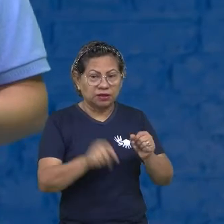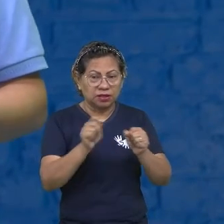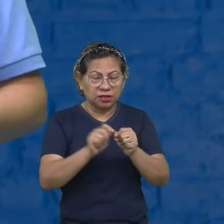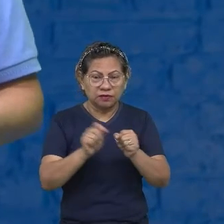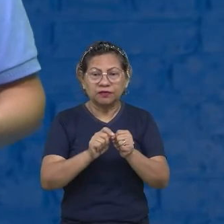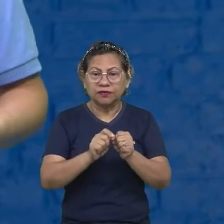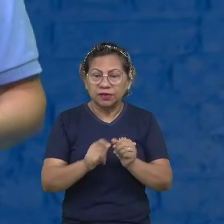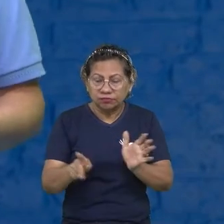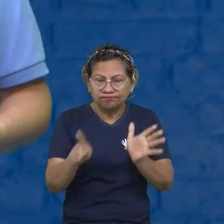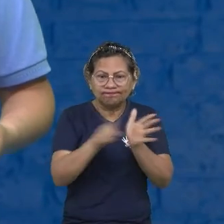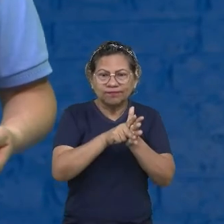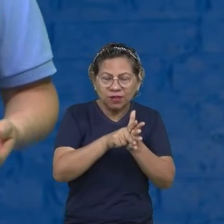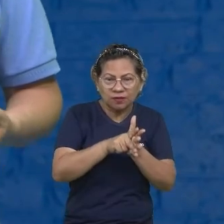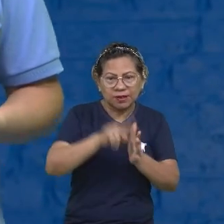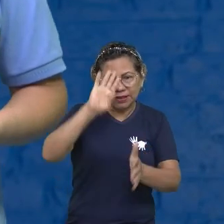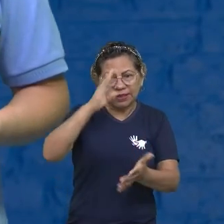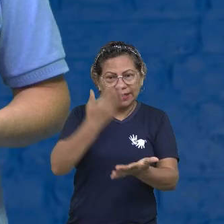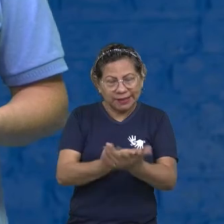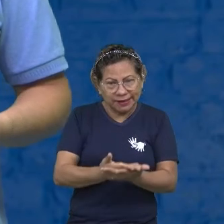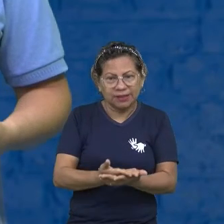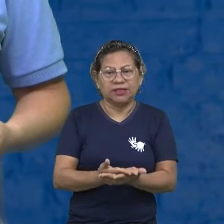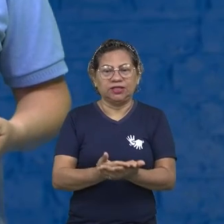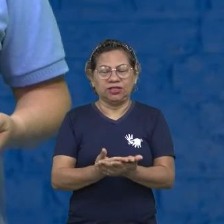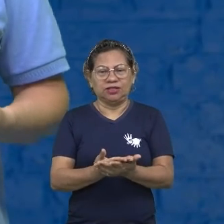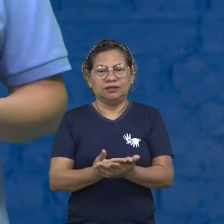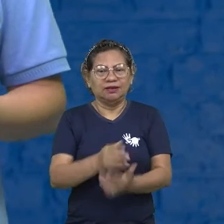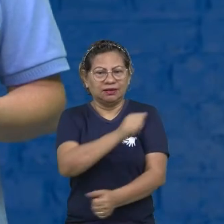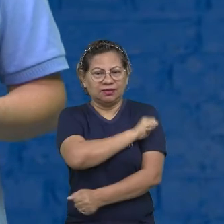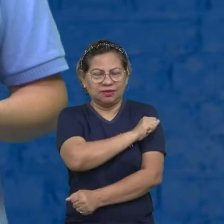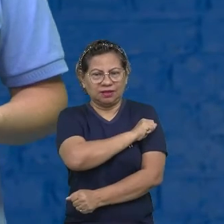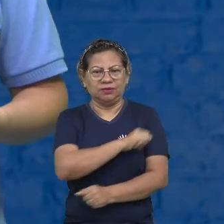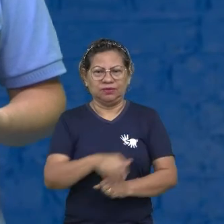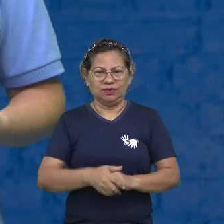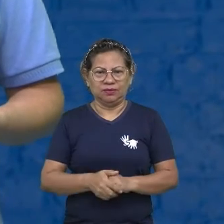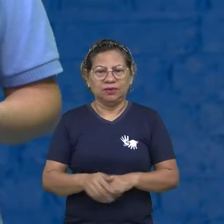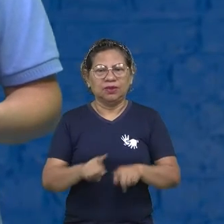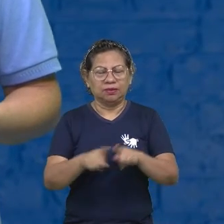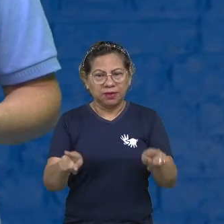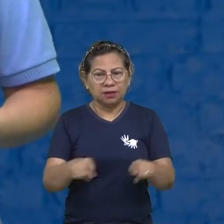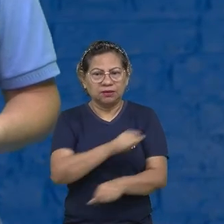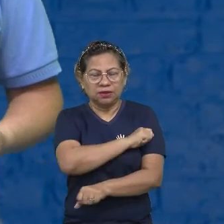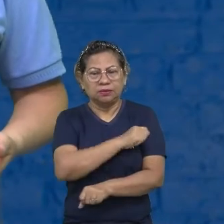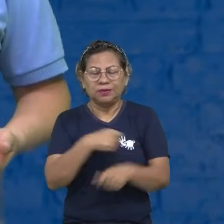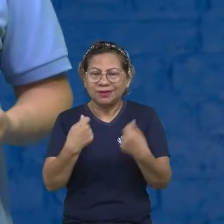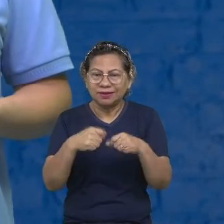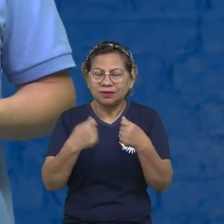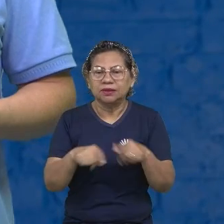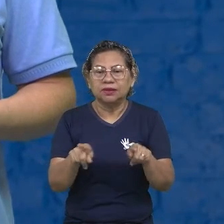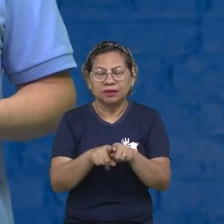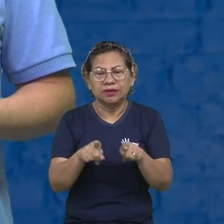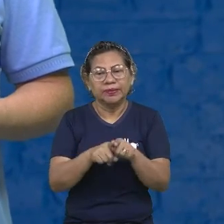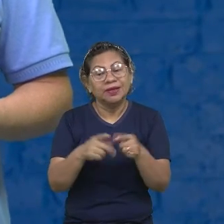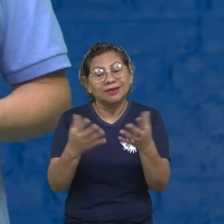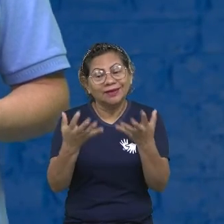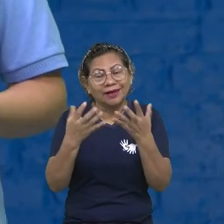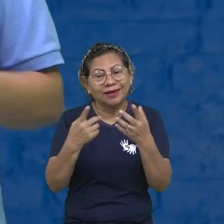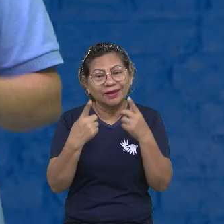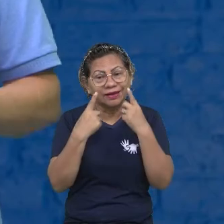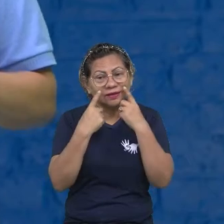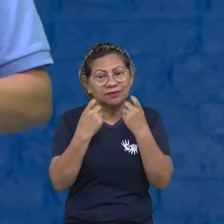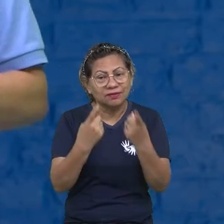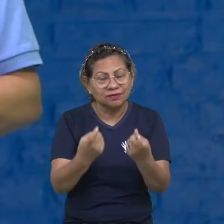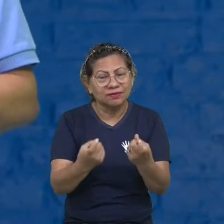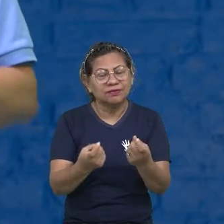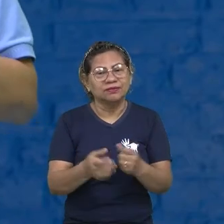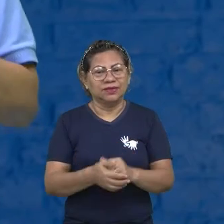que eu lancei, por acreditar também nos alunos, mas os alunos também têm que querer. O aluno tem que querer fazer,